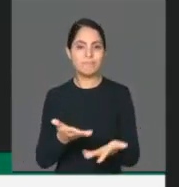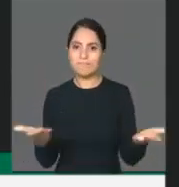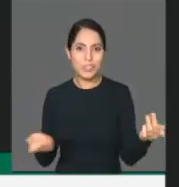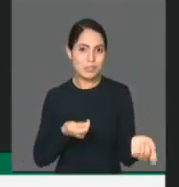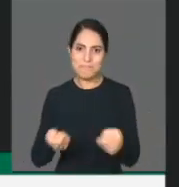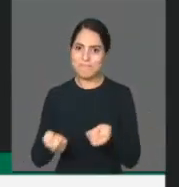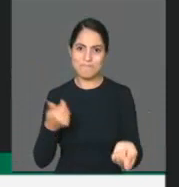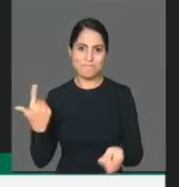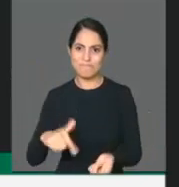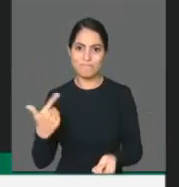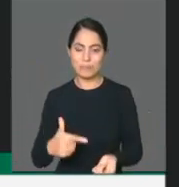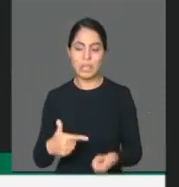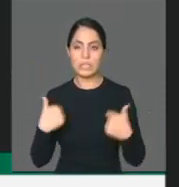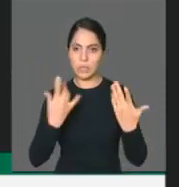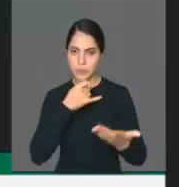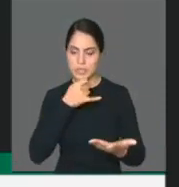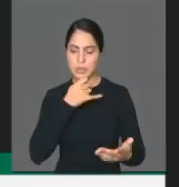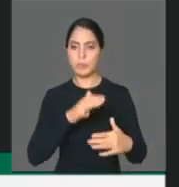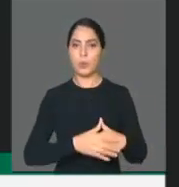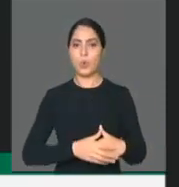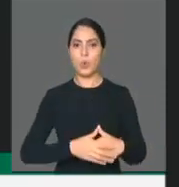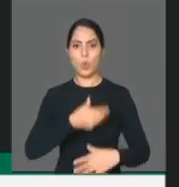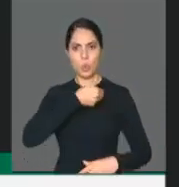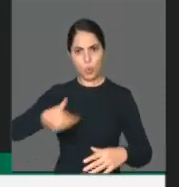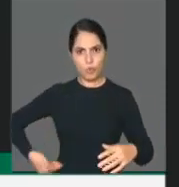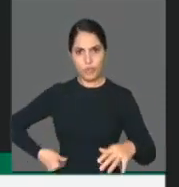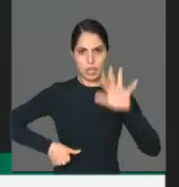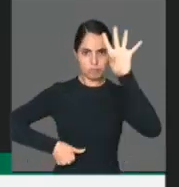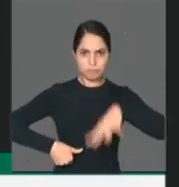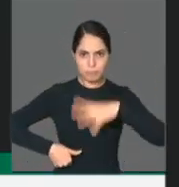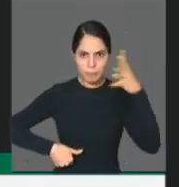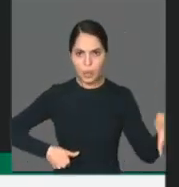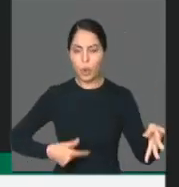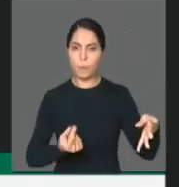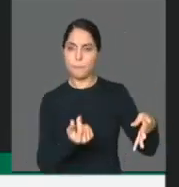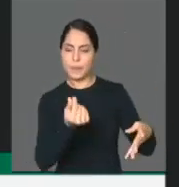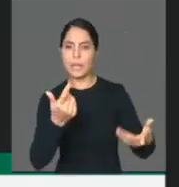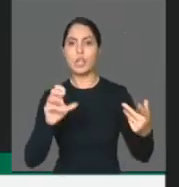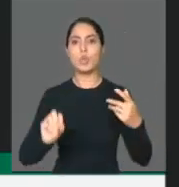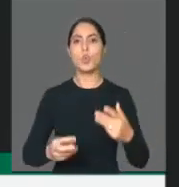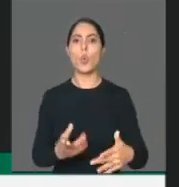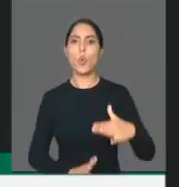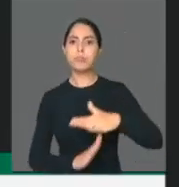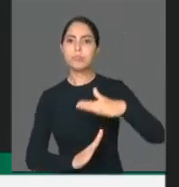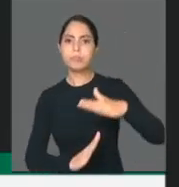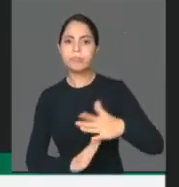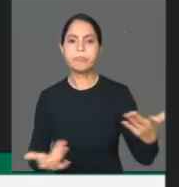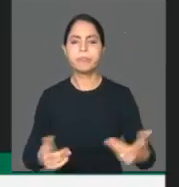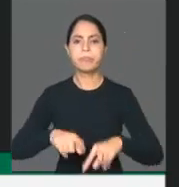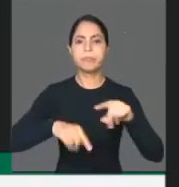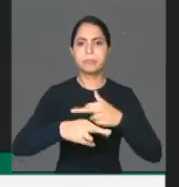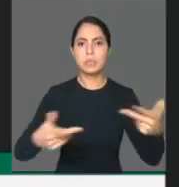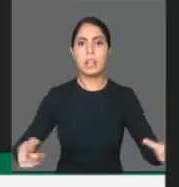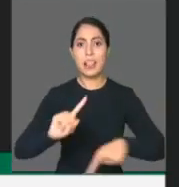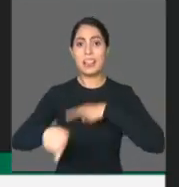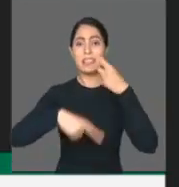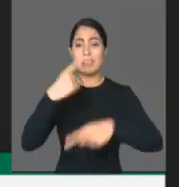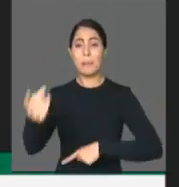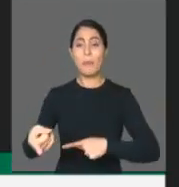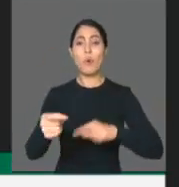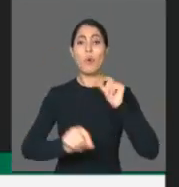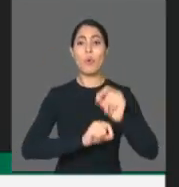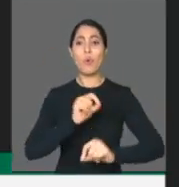governo tabelou preços, o governo limitou o acesso a determinados itens, isso depois reverteu